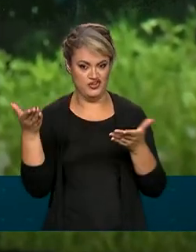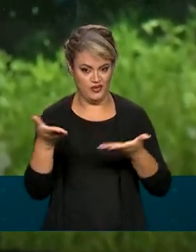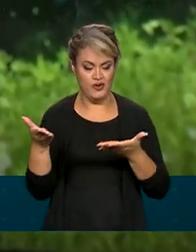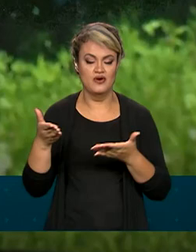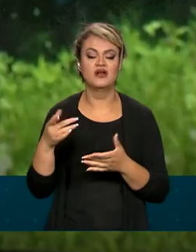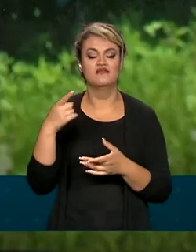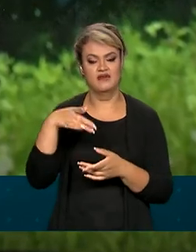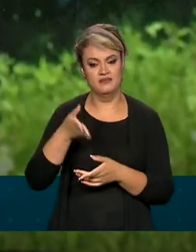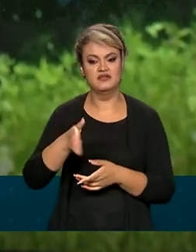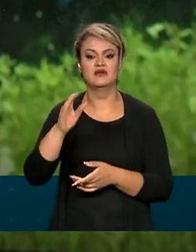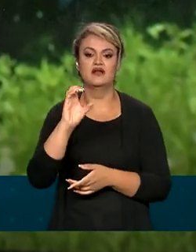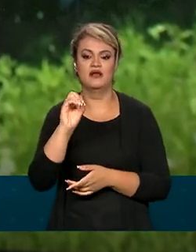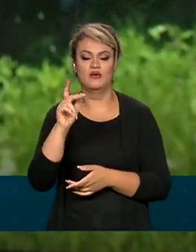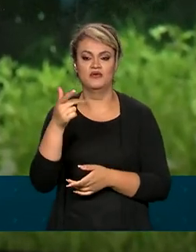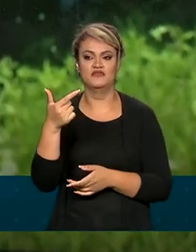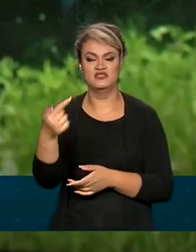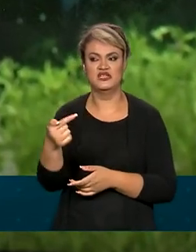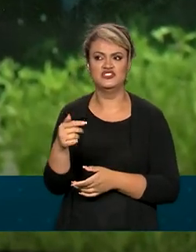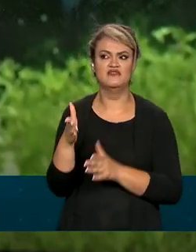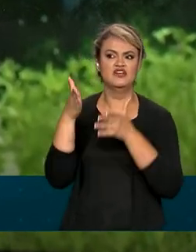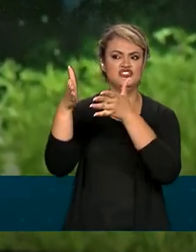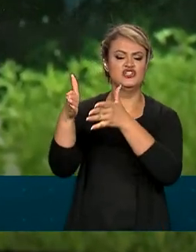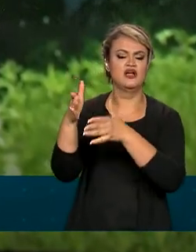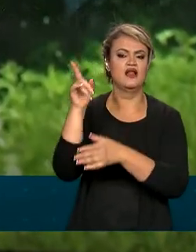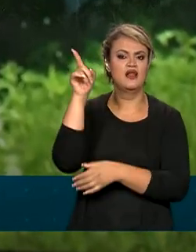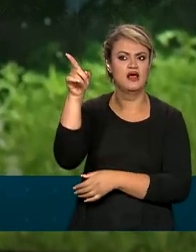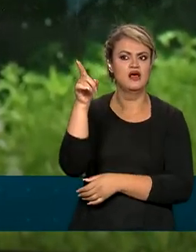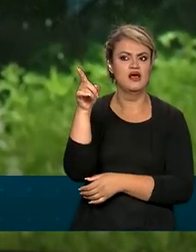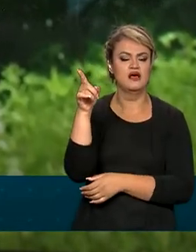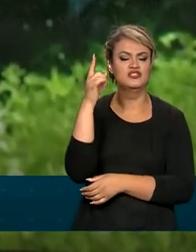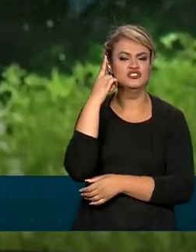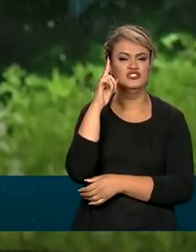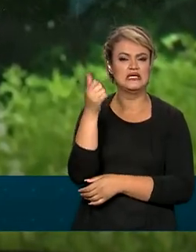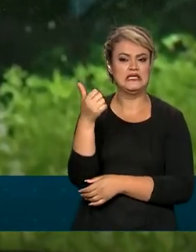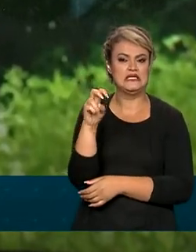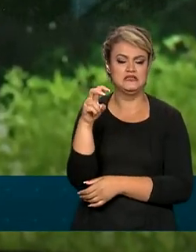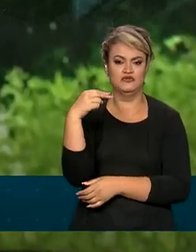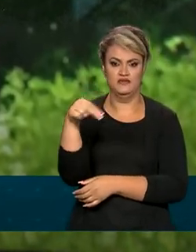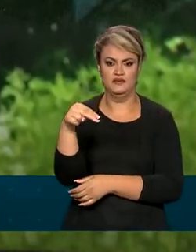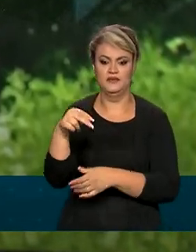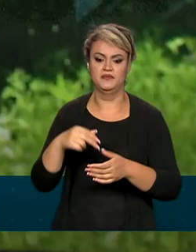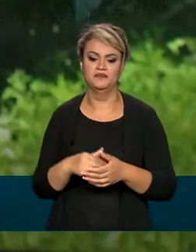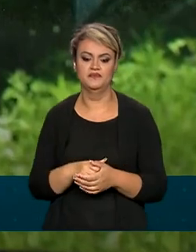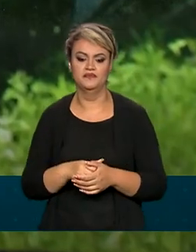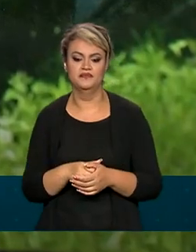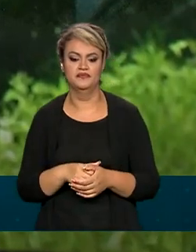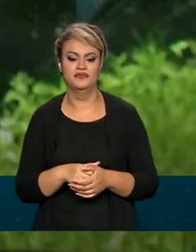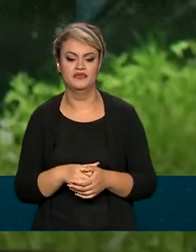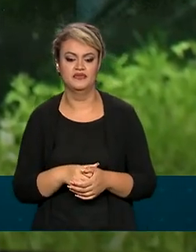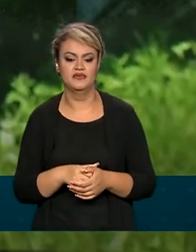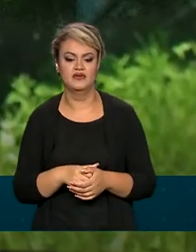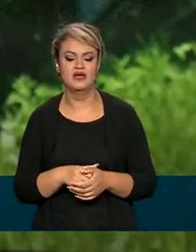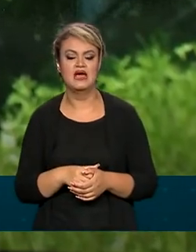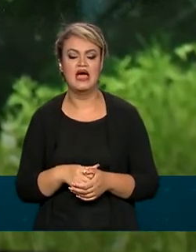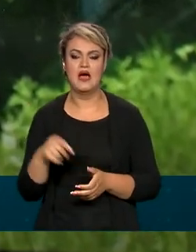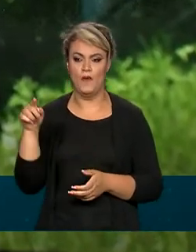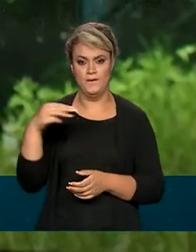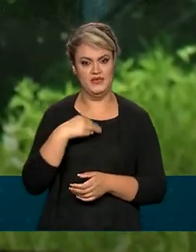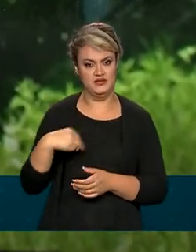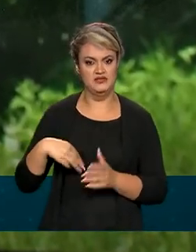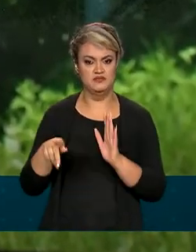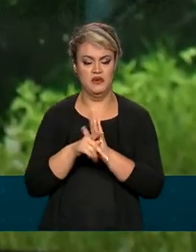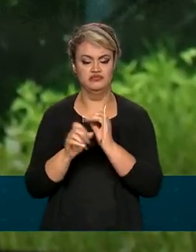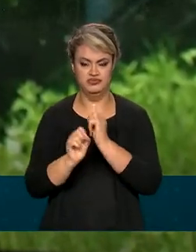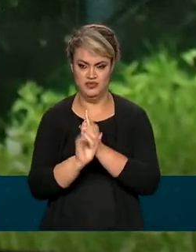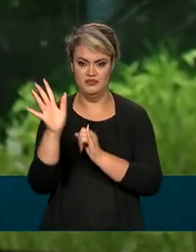participar da COP27. A previsão é que ele chegue lá no dia 15 de novembro. Bem, é ele que é o ministro do Meio Ambiente que